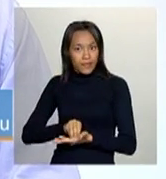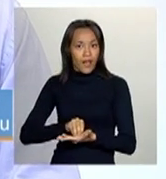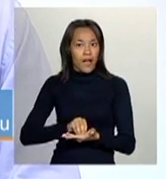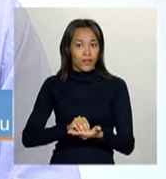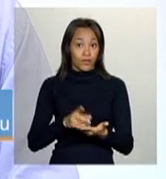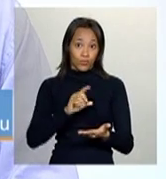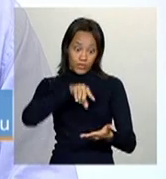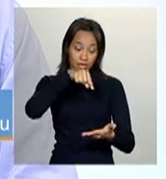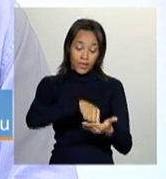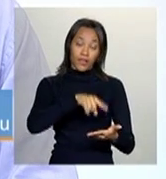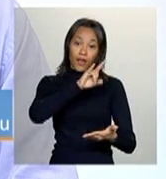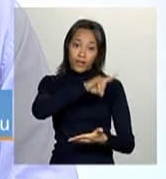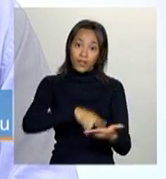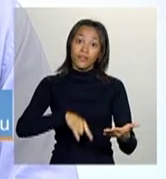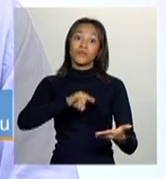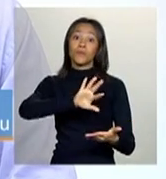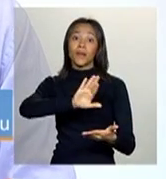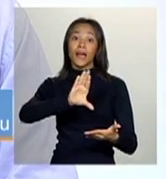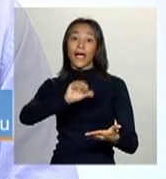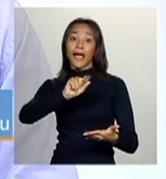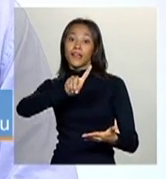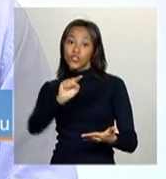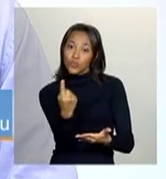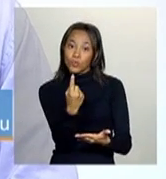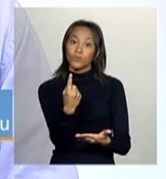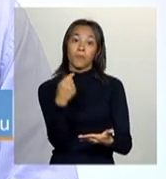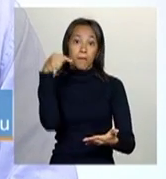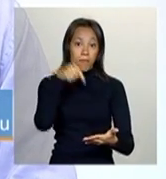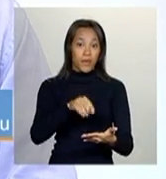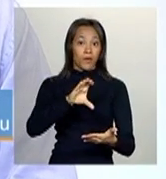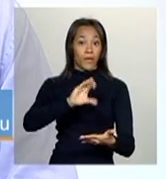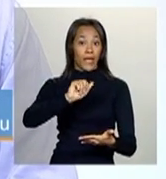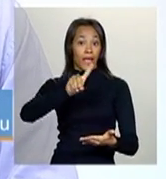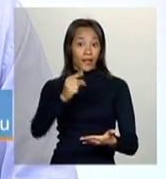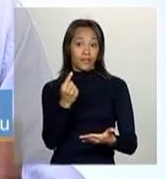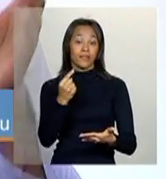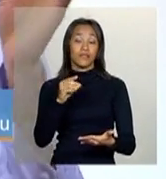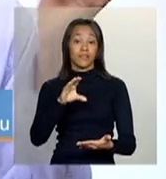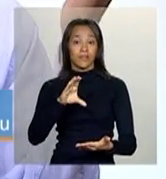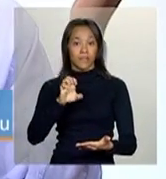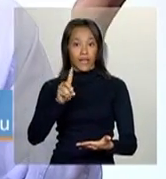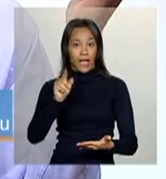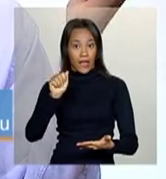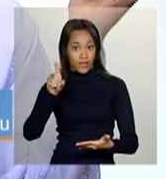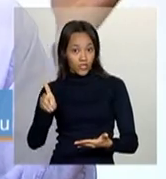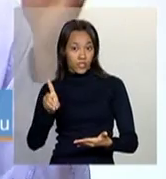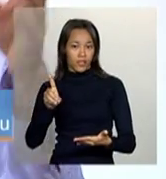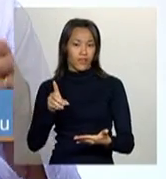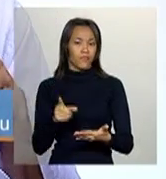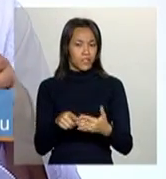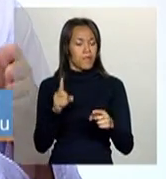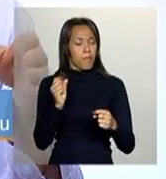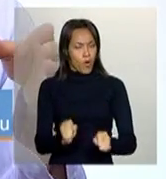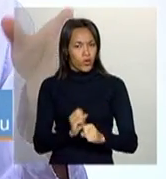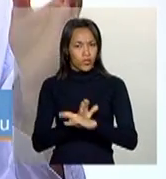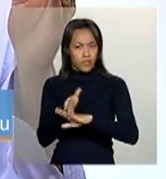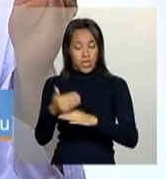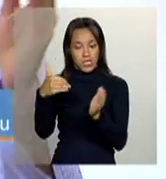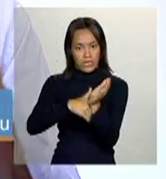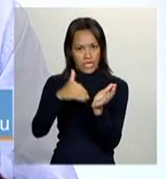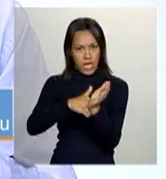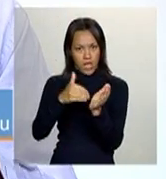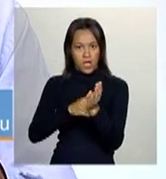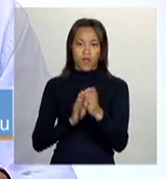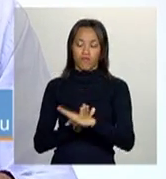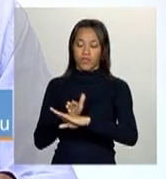cadastro único. Então, pelo SECAD, já é possível, entrando pelo SIGPBF com a sua senha mesmo, que você